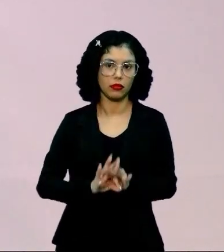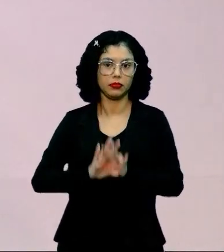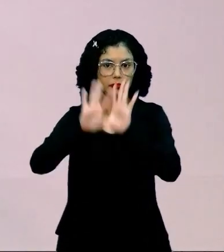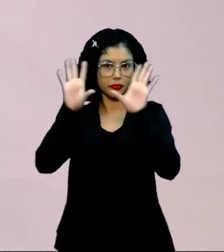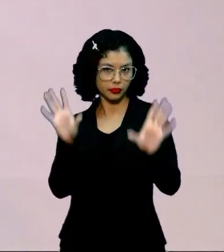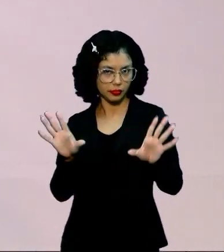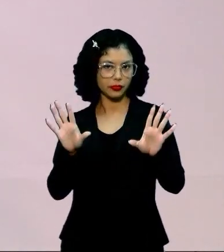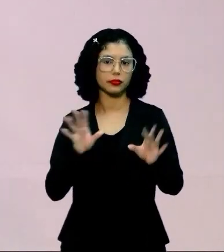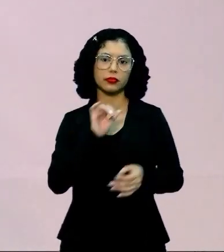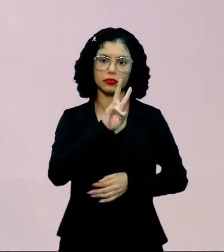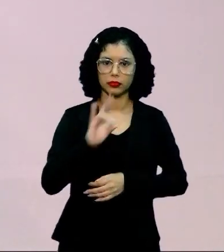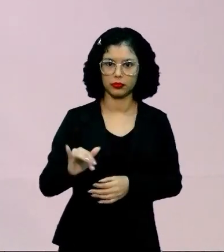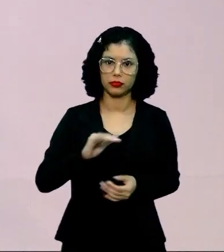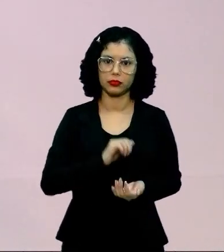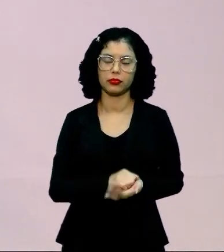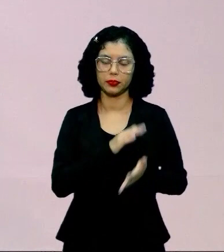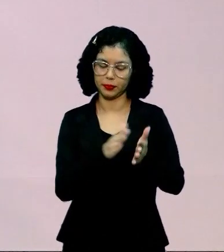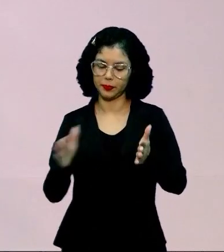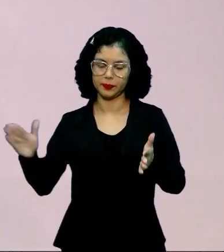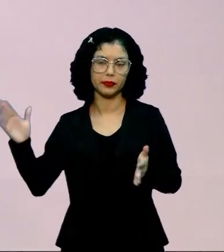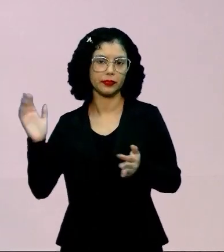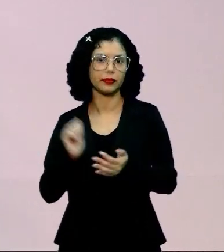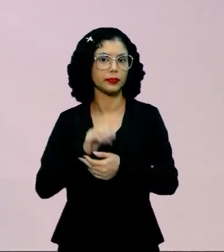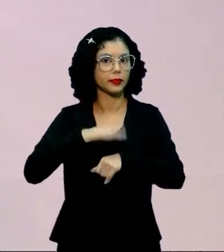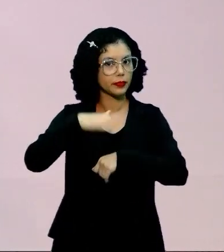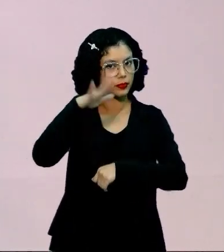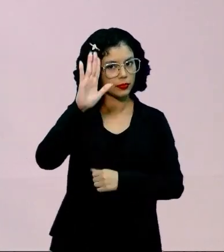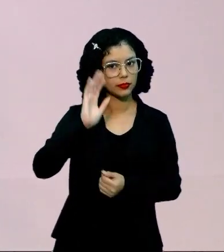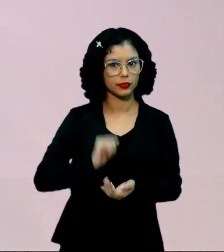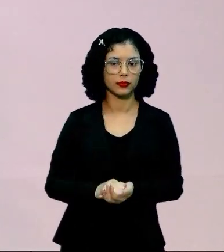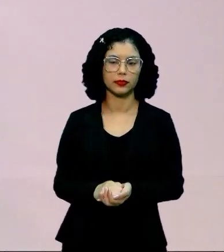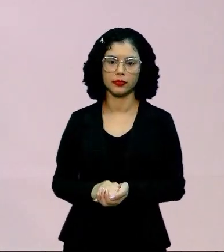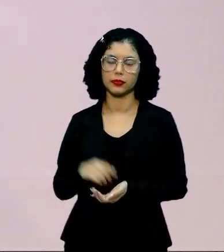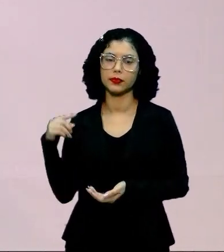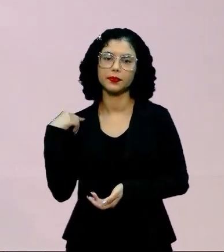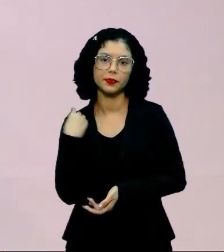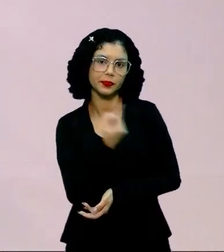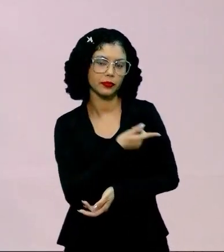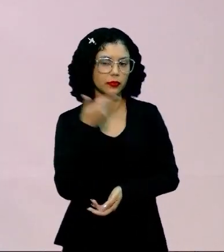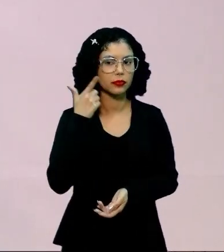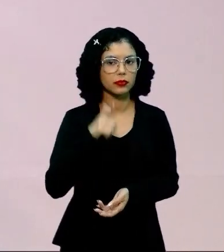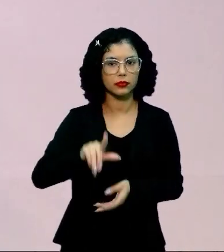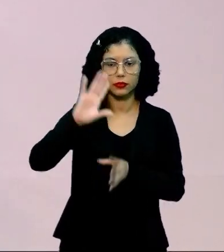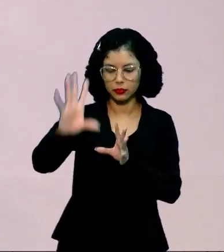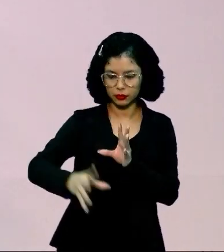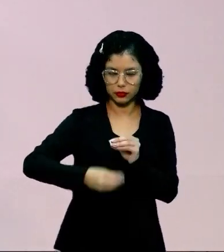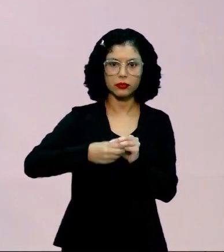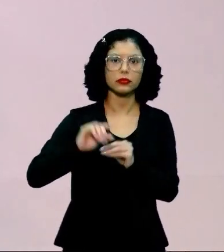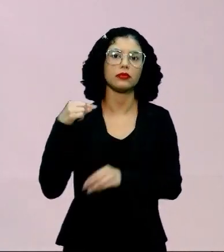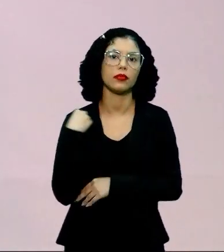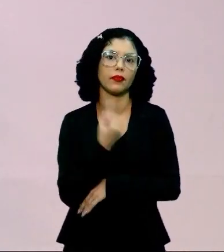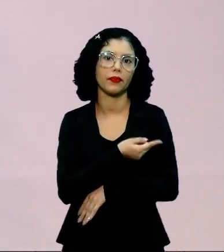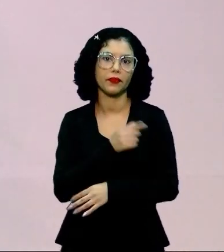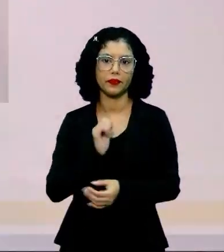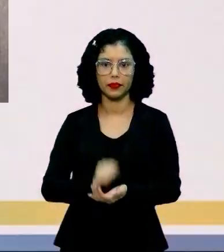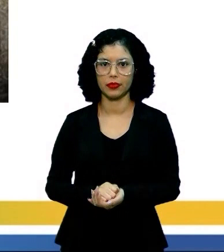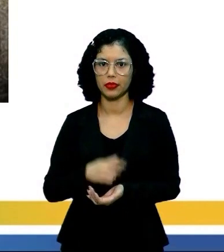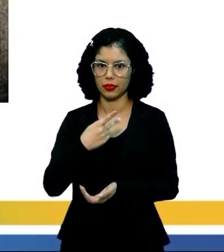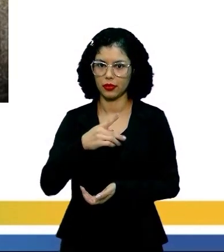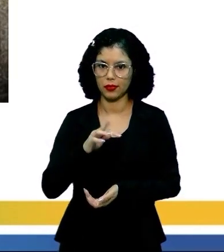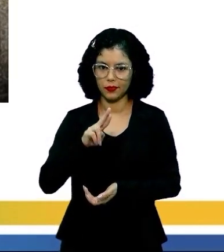e isso vai dar aí mais margem para a gente conseguir encaixá-lo aqui no pré